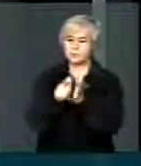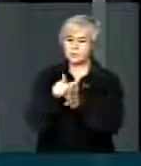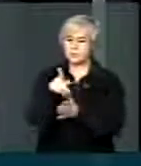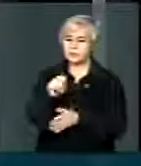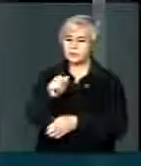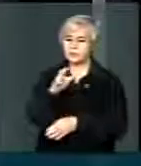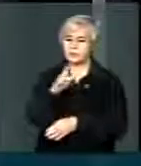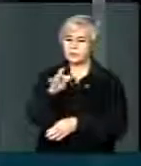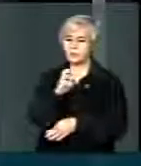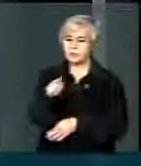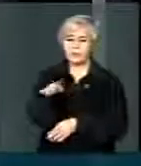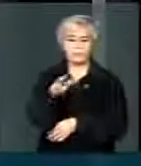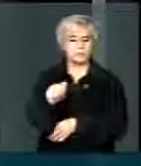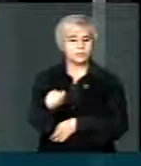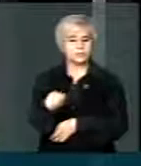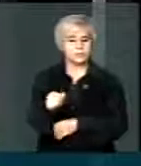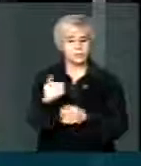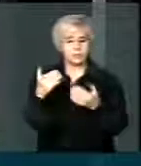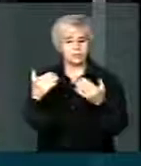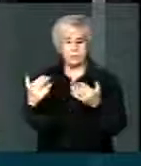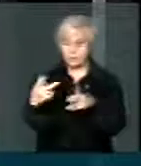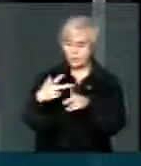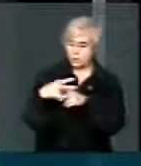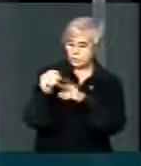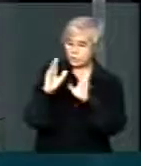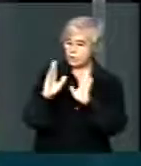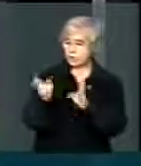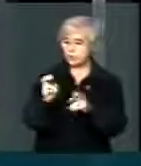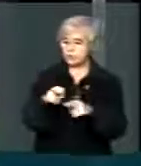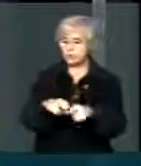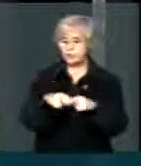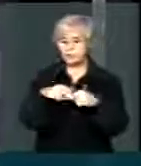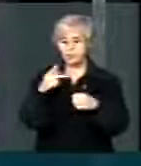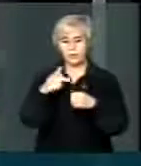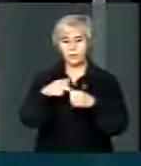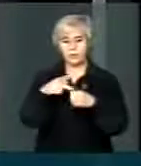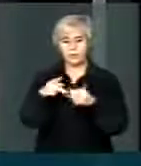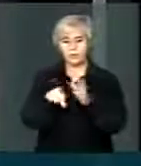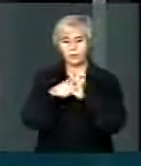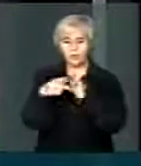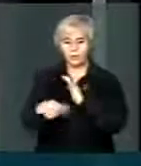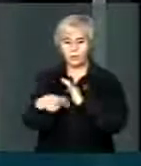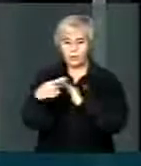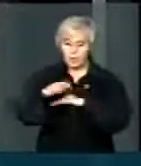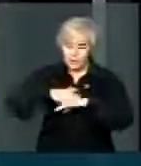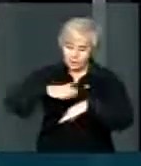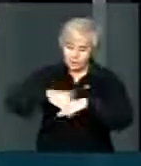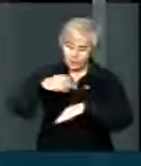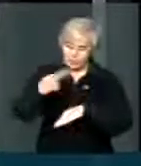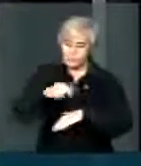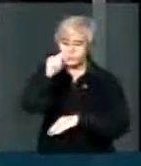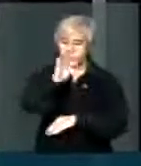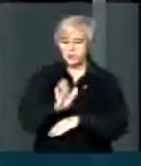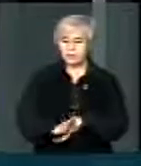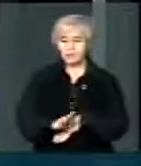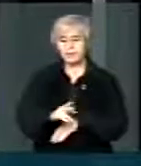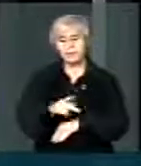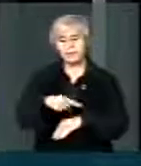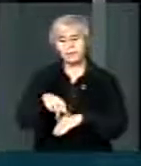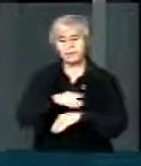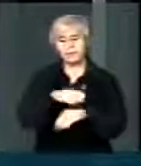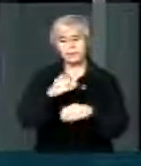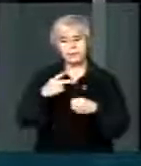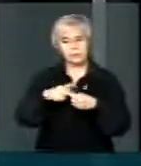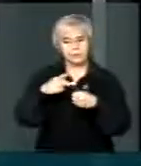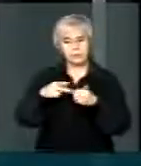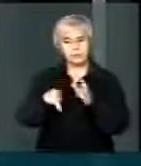partilha é uma conquista, porque o petróleo extraído é de propriedade do nosso país. O petróleo